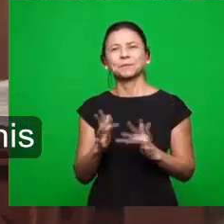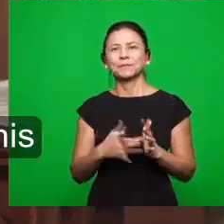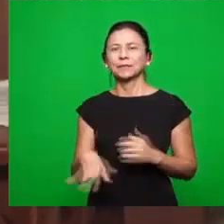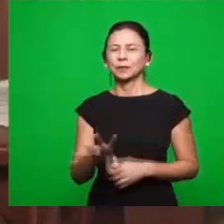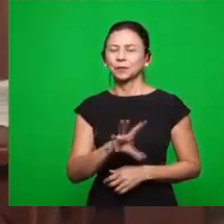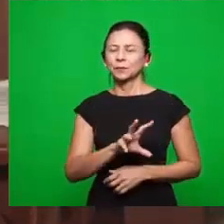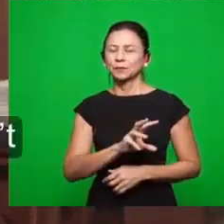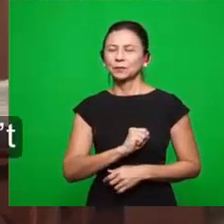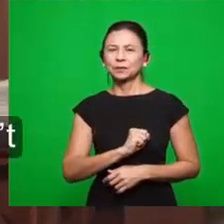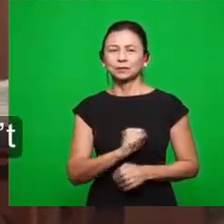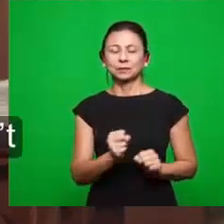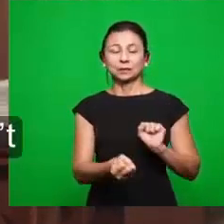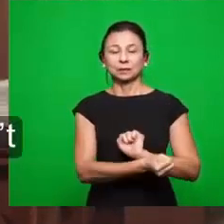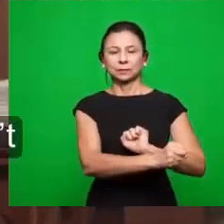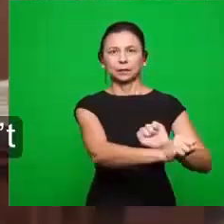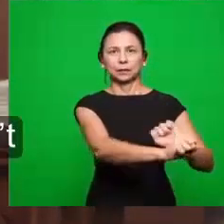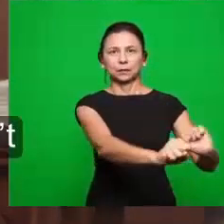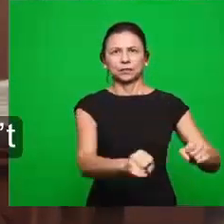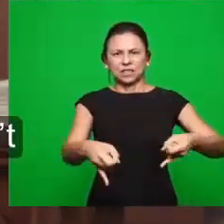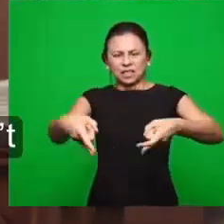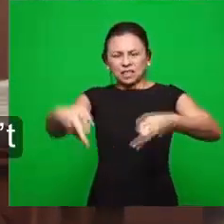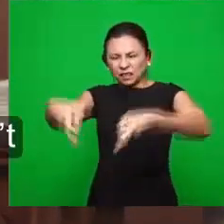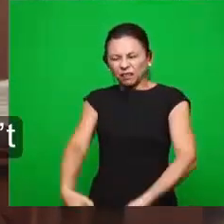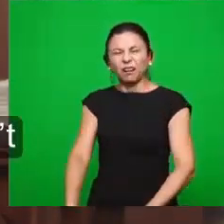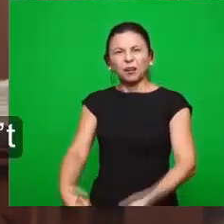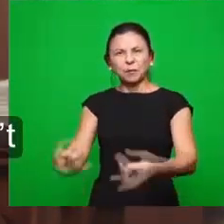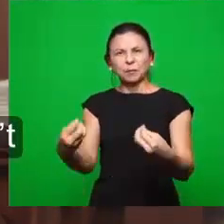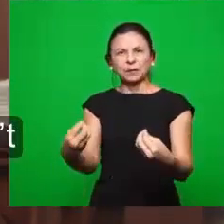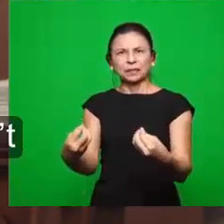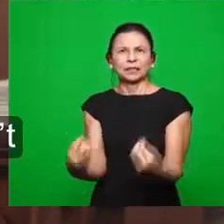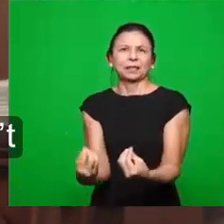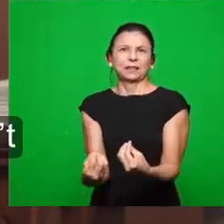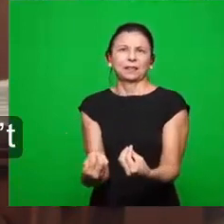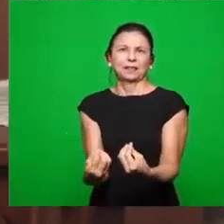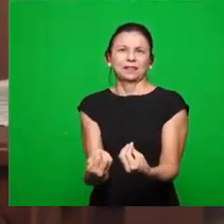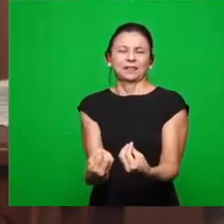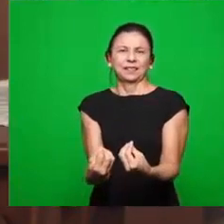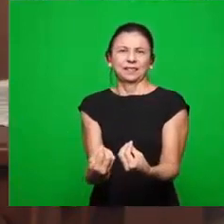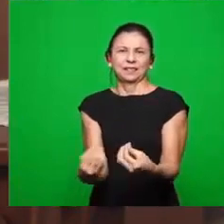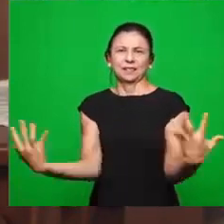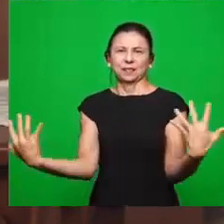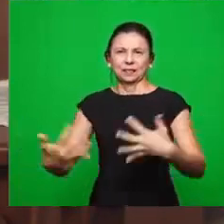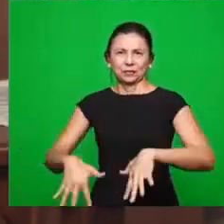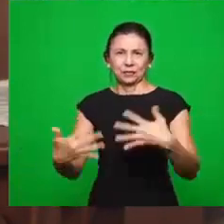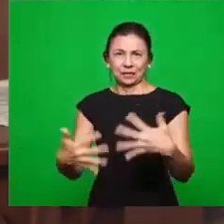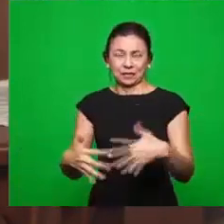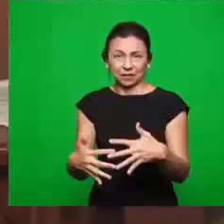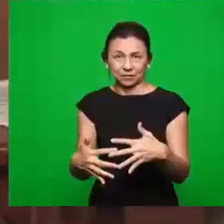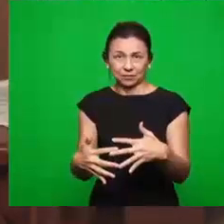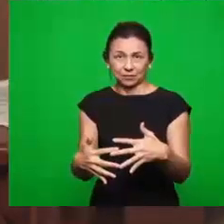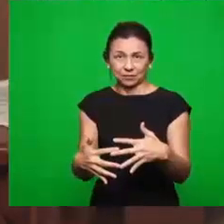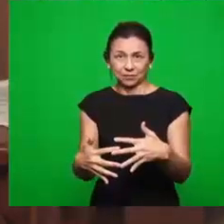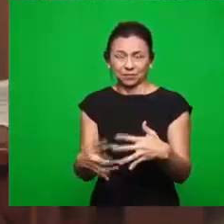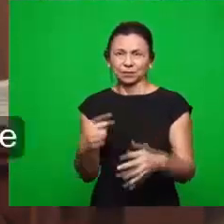que nos tirou de tudo isso. A cama não é para nós. A tribulação não é para nós. Somos